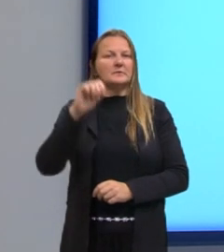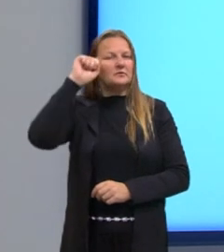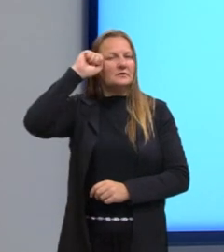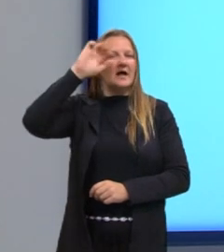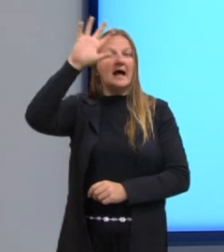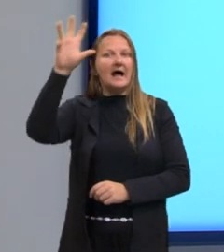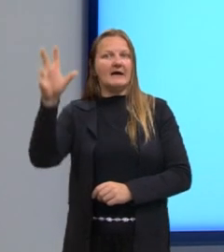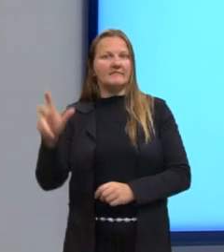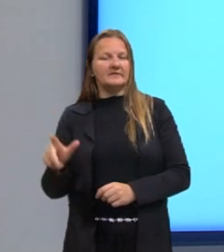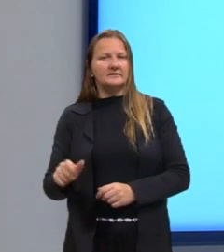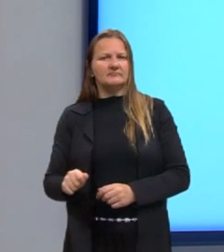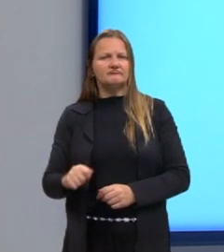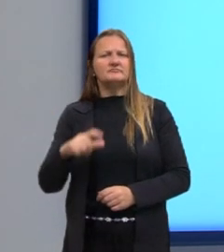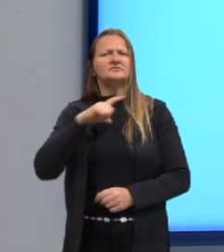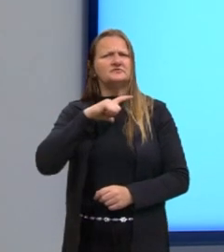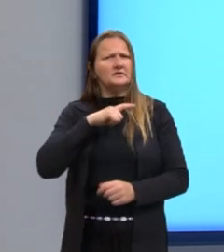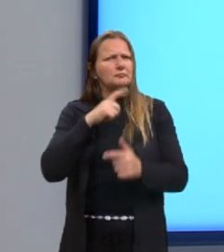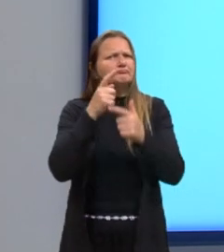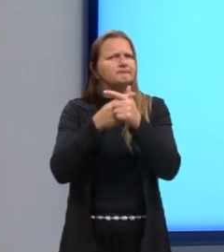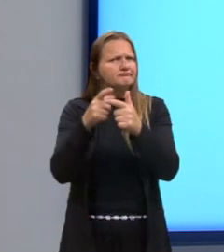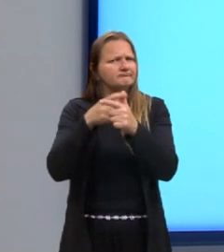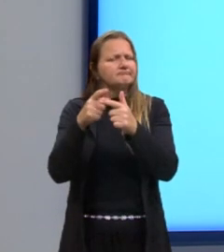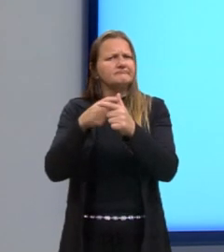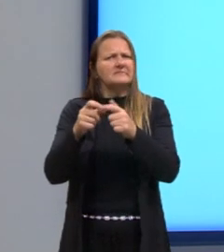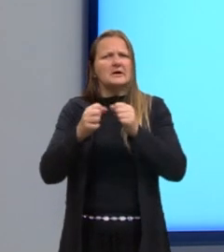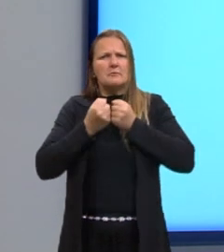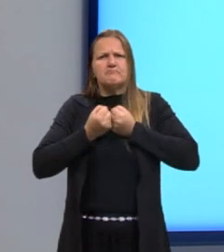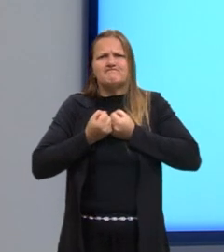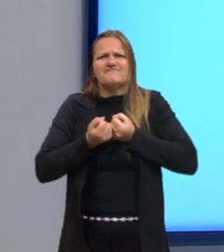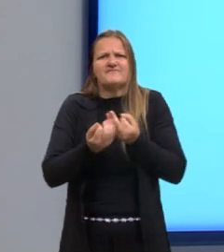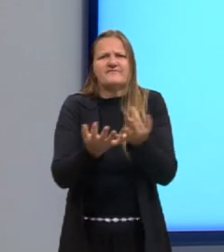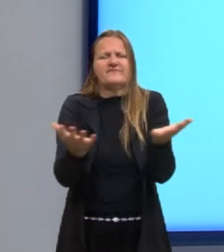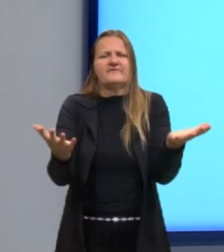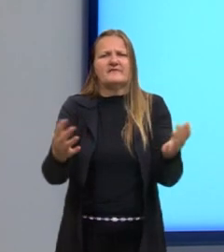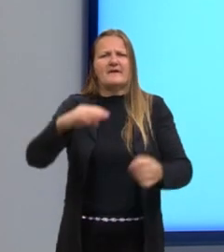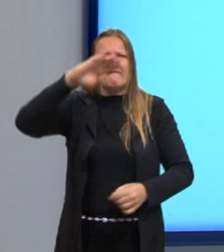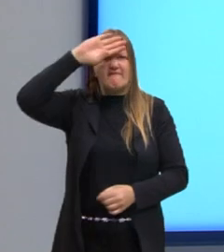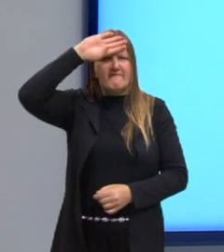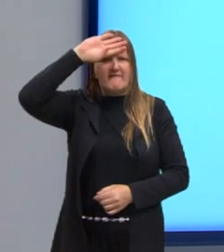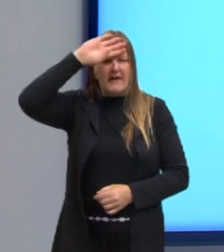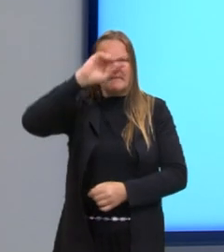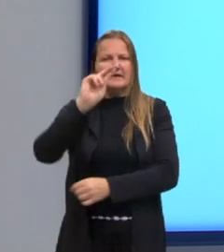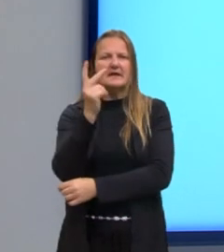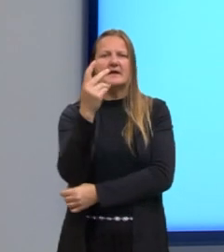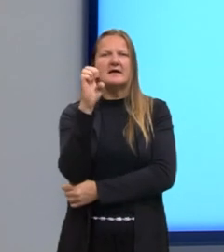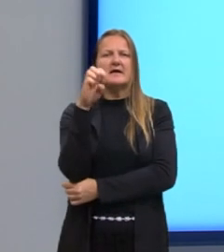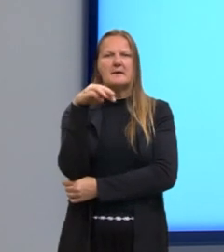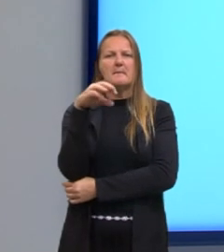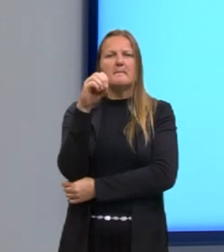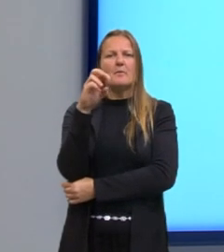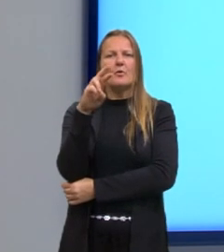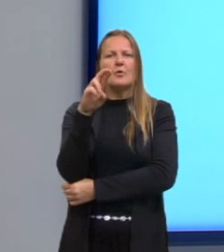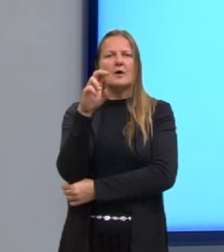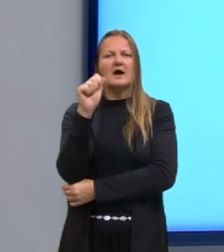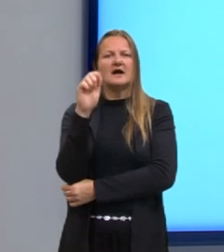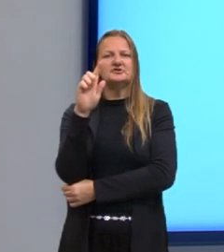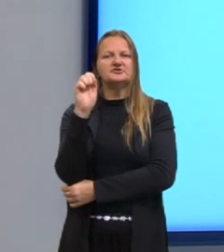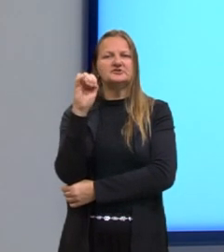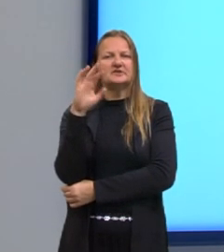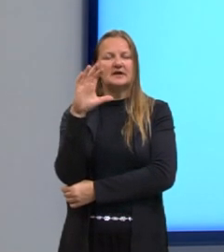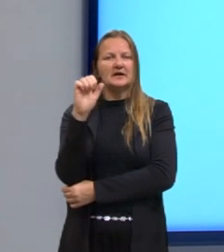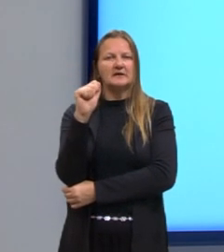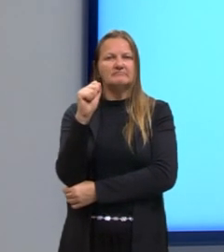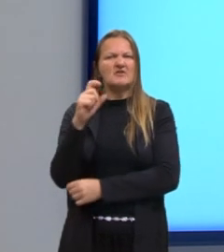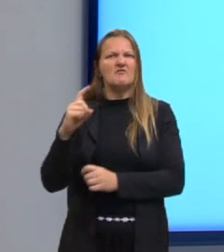sofreram uma grave epidemia de febre hemorrágica, causada pelo vírus ebola, vírus